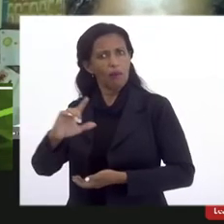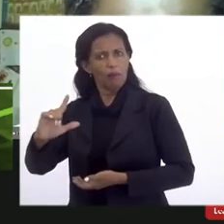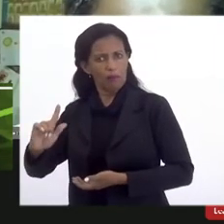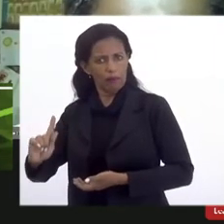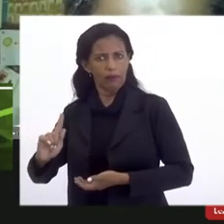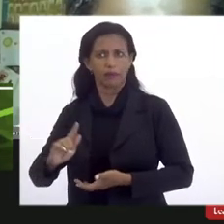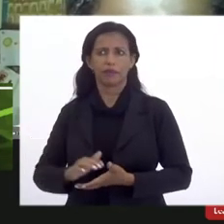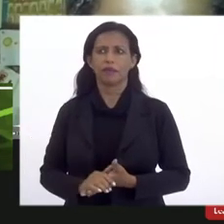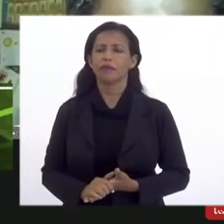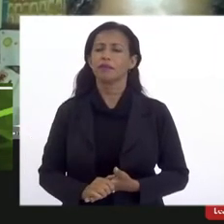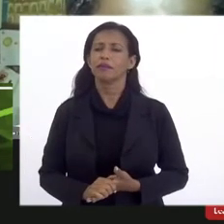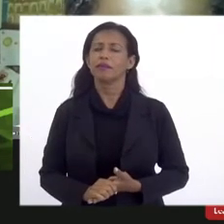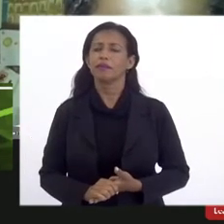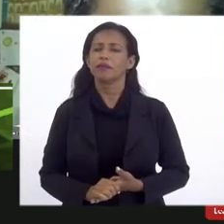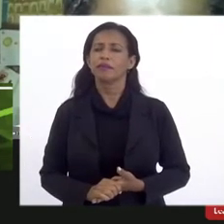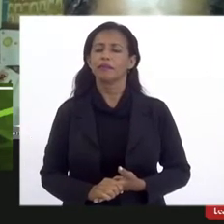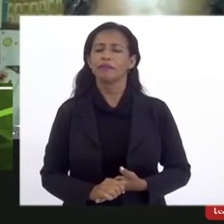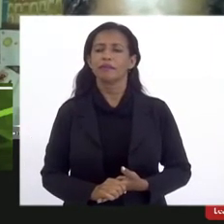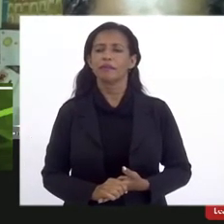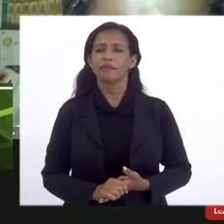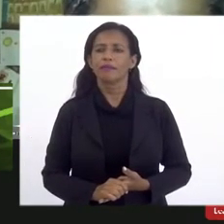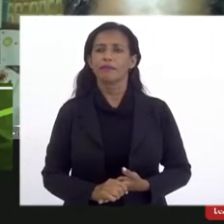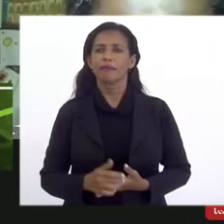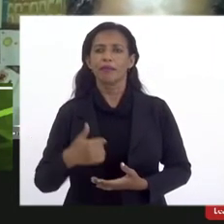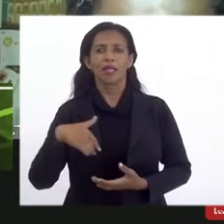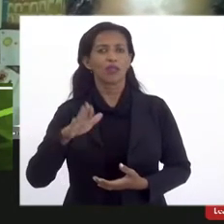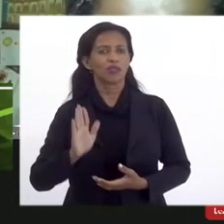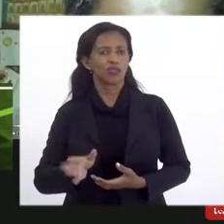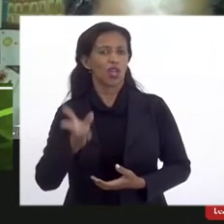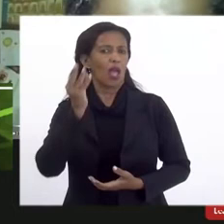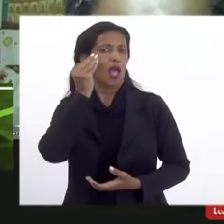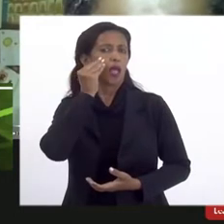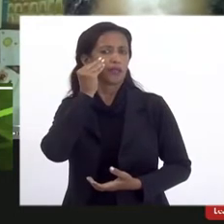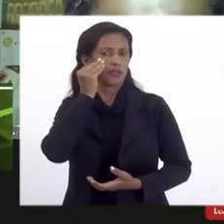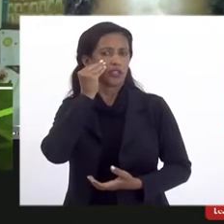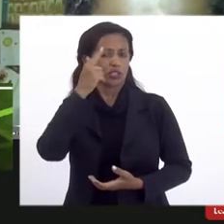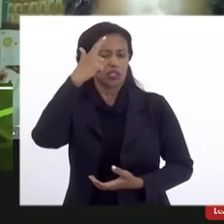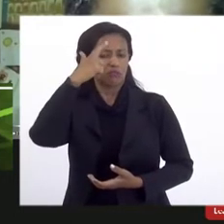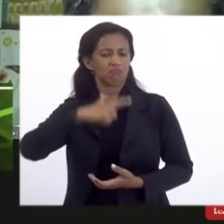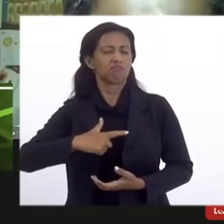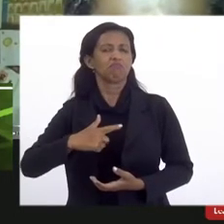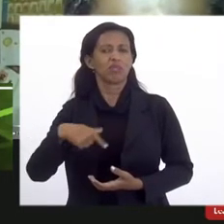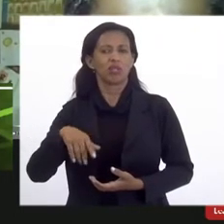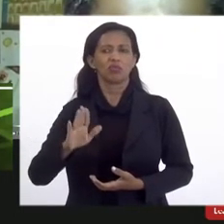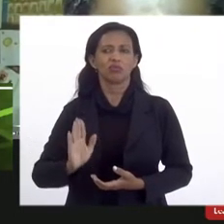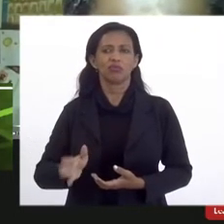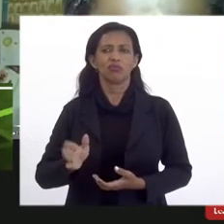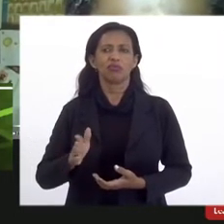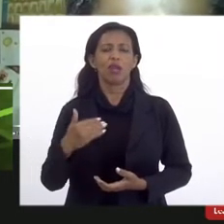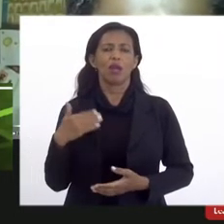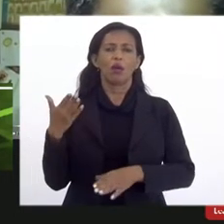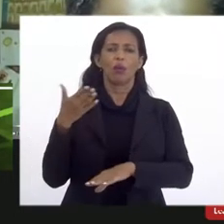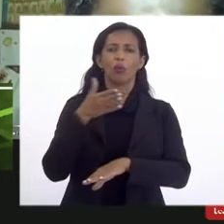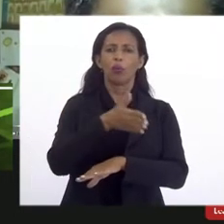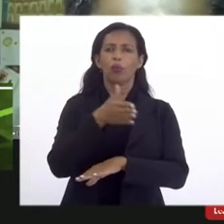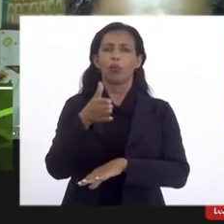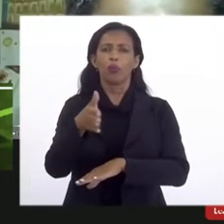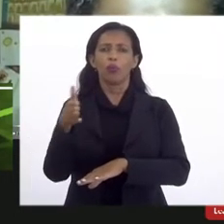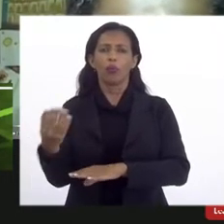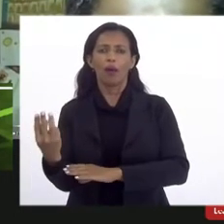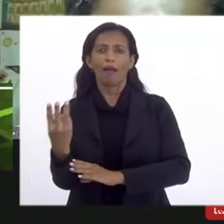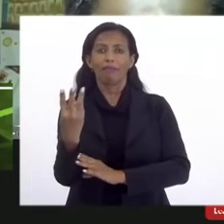de Pivô Grande. Eu já assisti, pessoalmente, eu já assisti, já fui a três